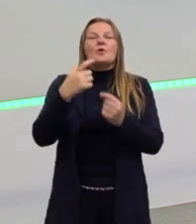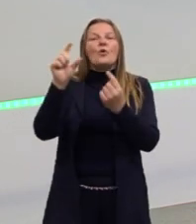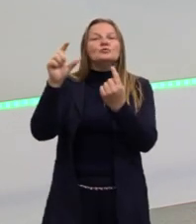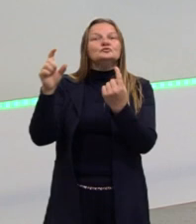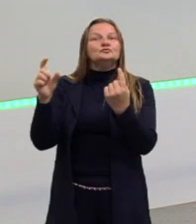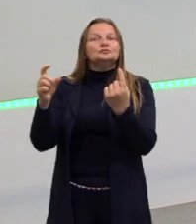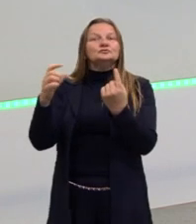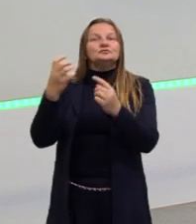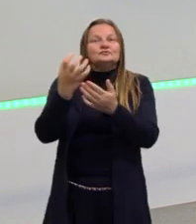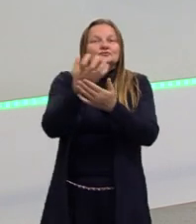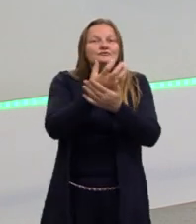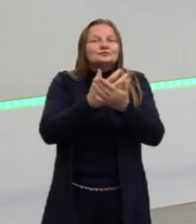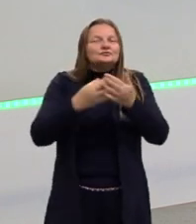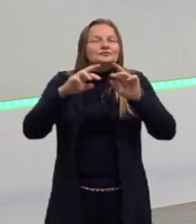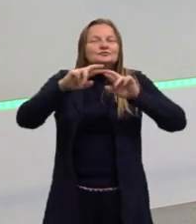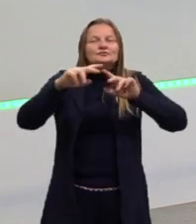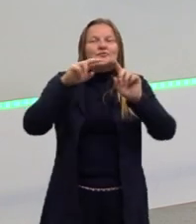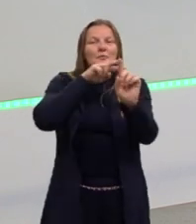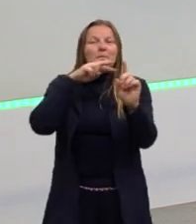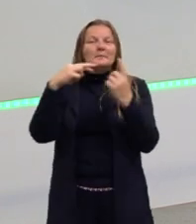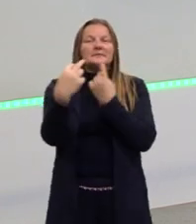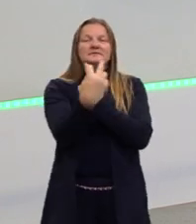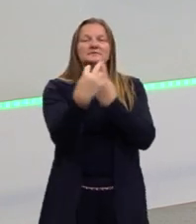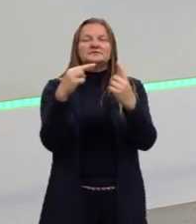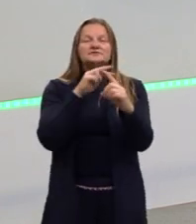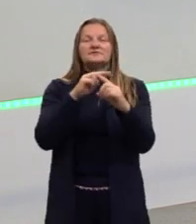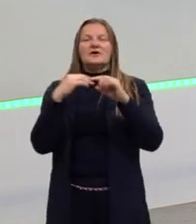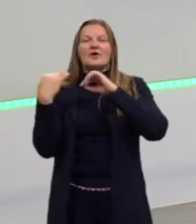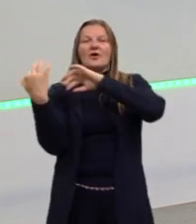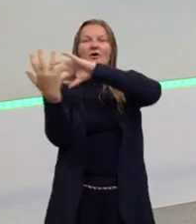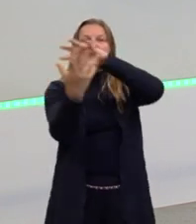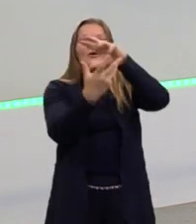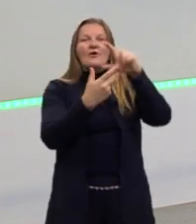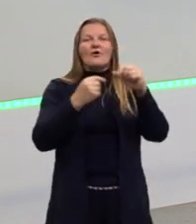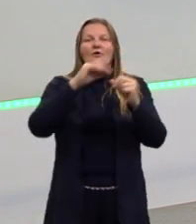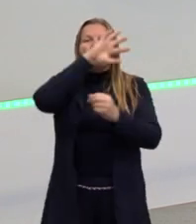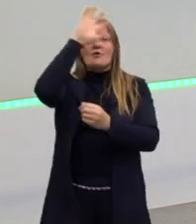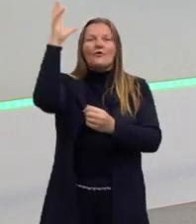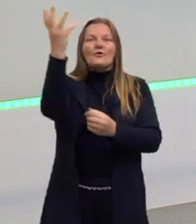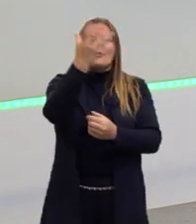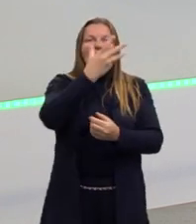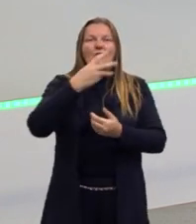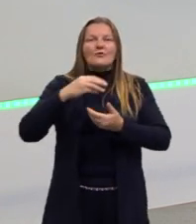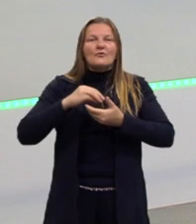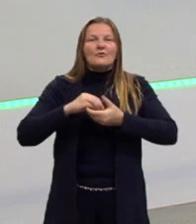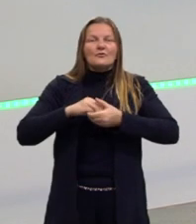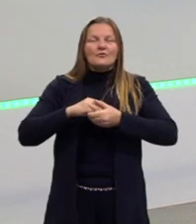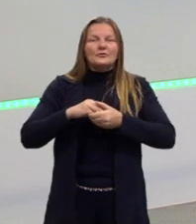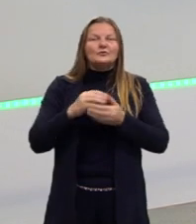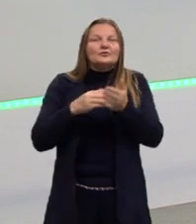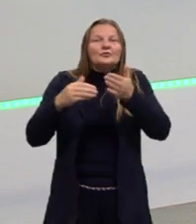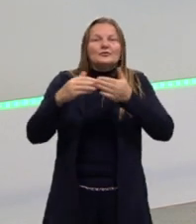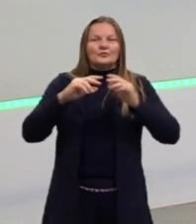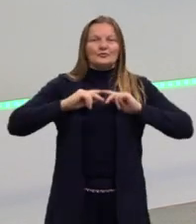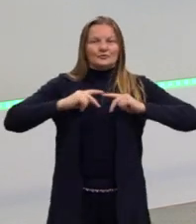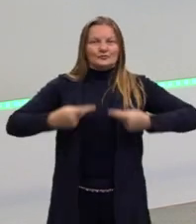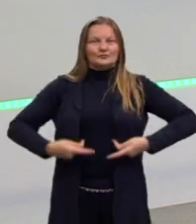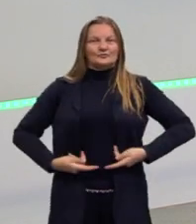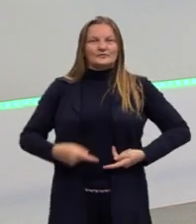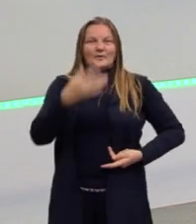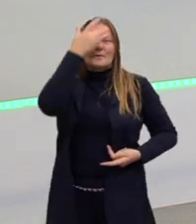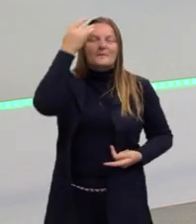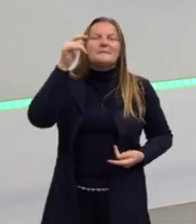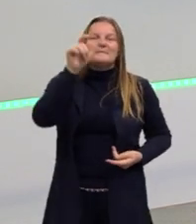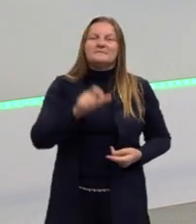componentes para termos essa visão holística, para termos essa construção holística como seres humanos, mais completa.